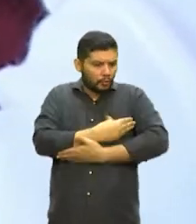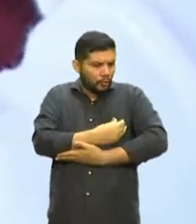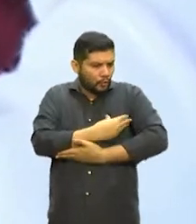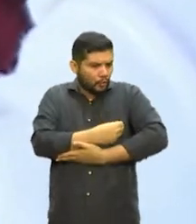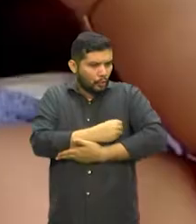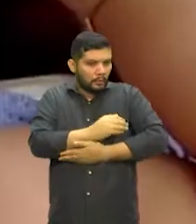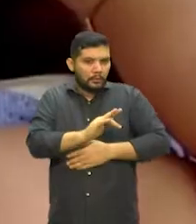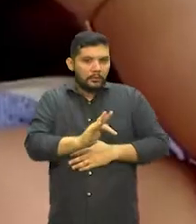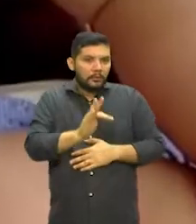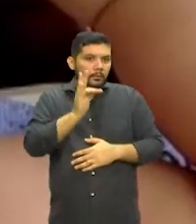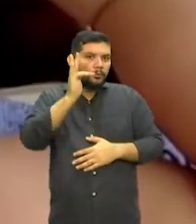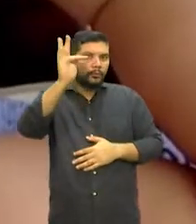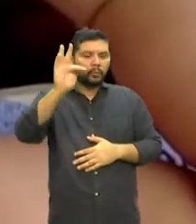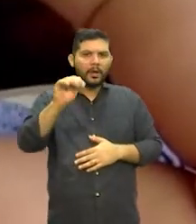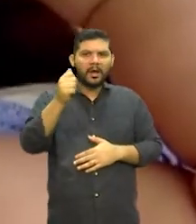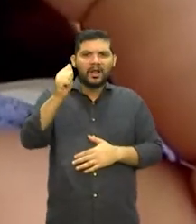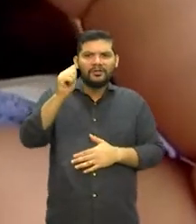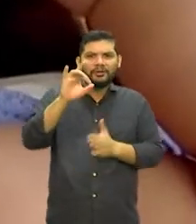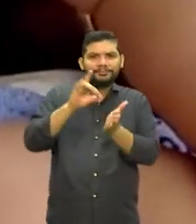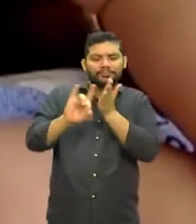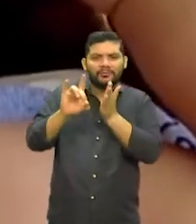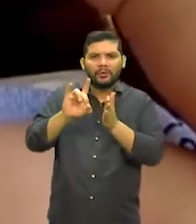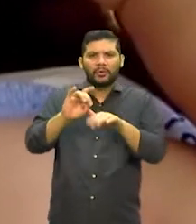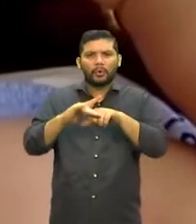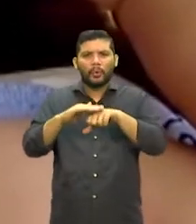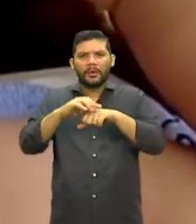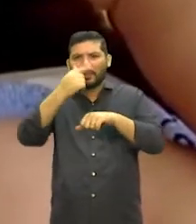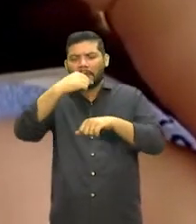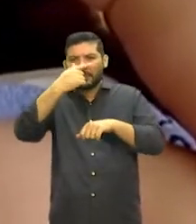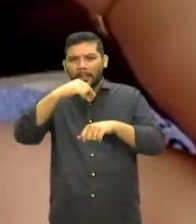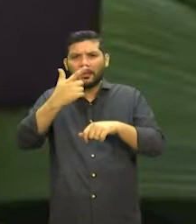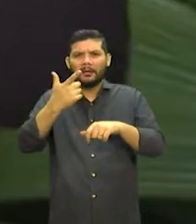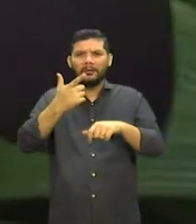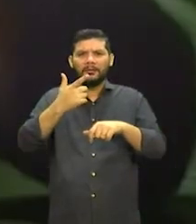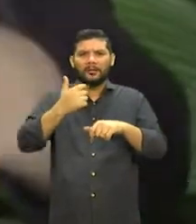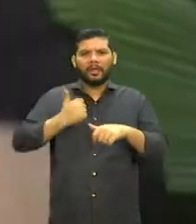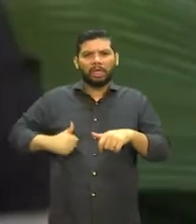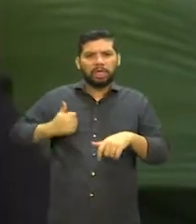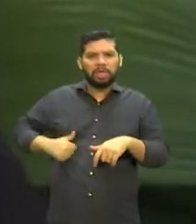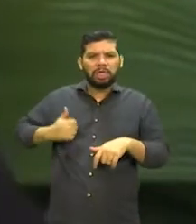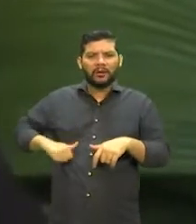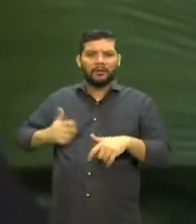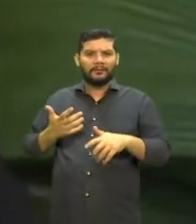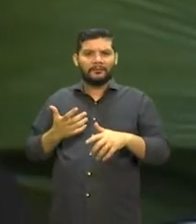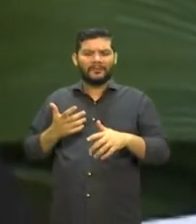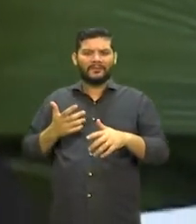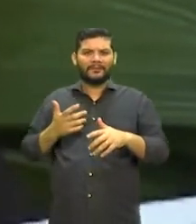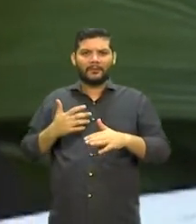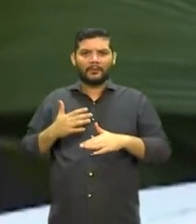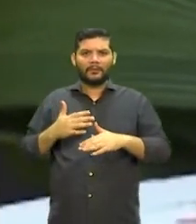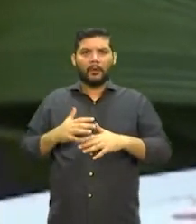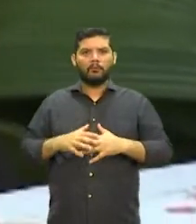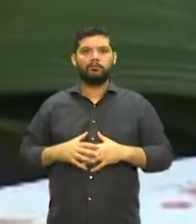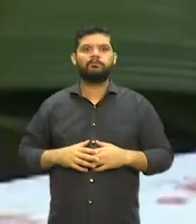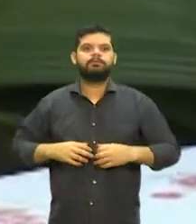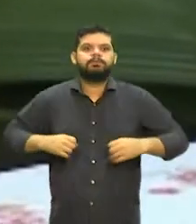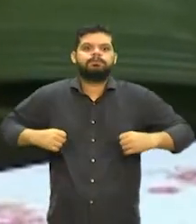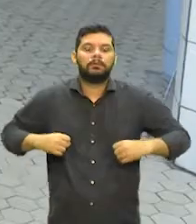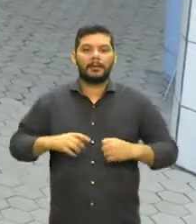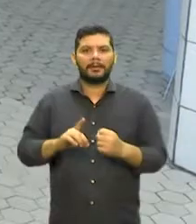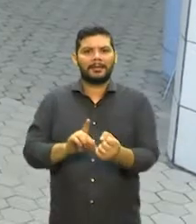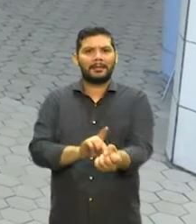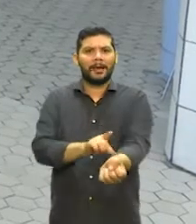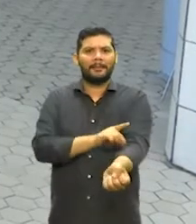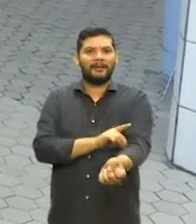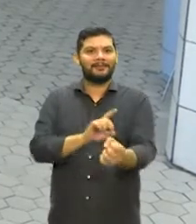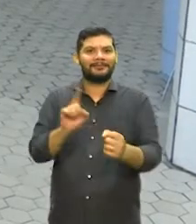alergias, doenças respiratórias, diarreias, infecções e desenvolver obesidades e diabetes, por exemplo.